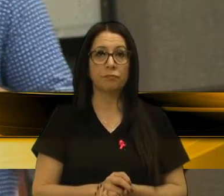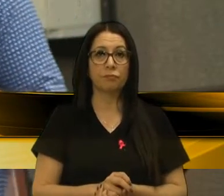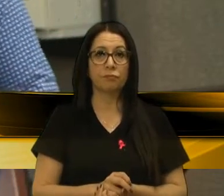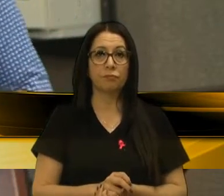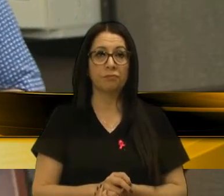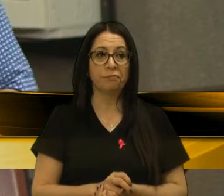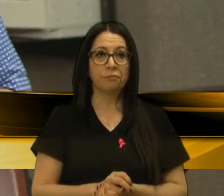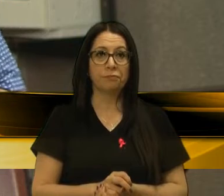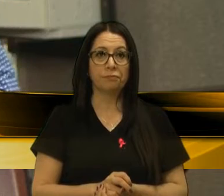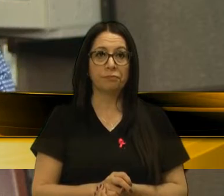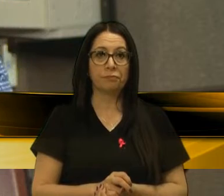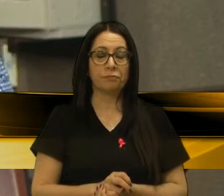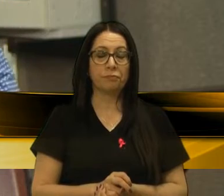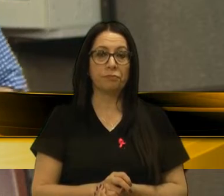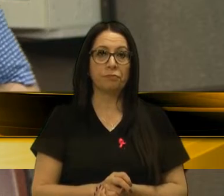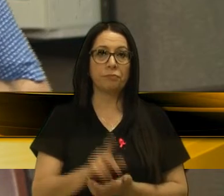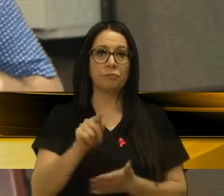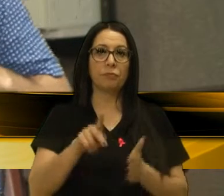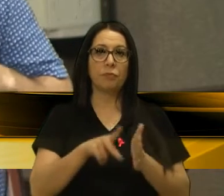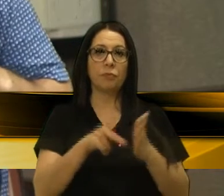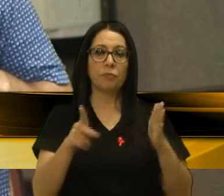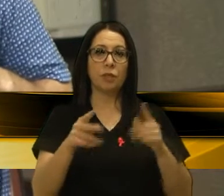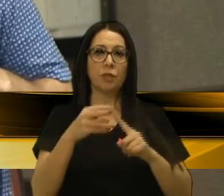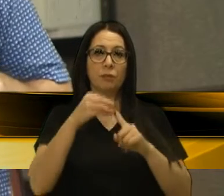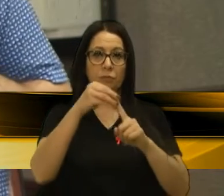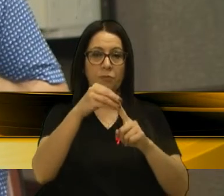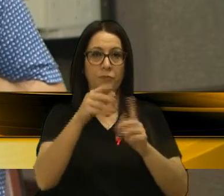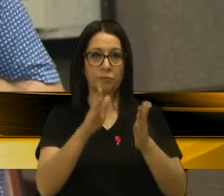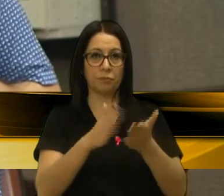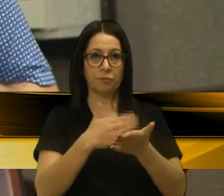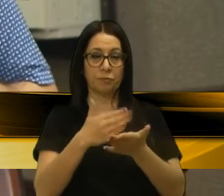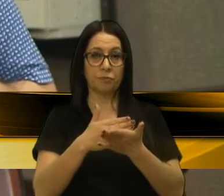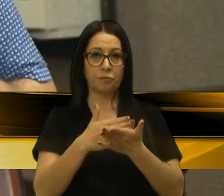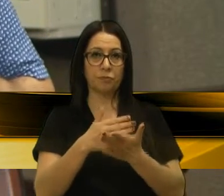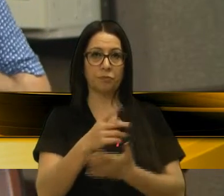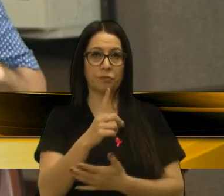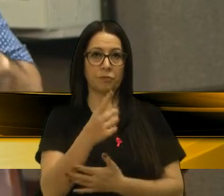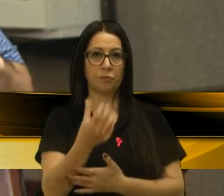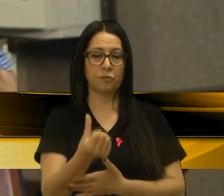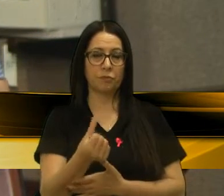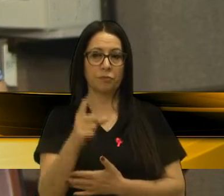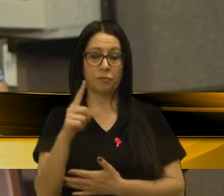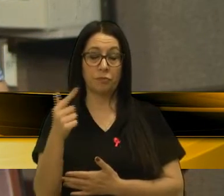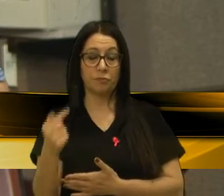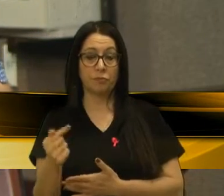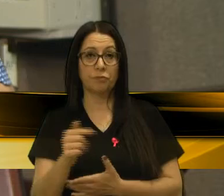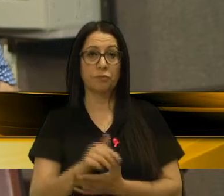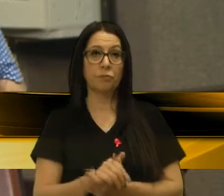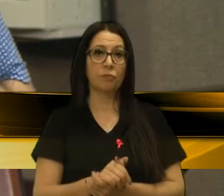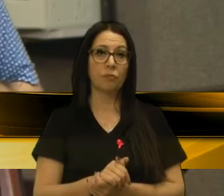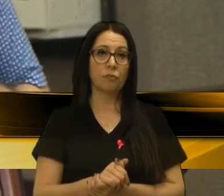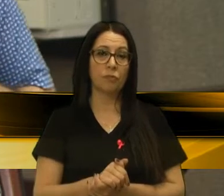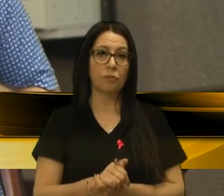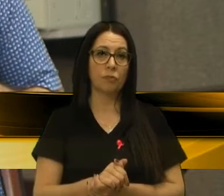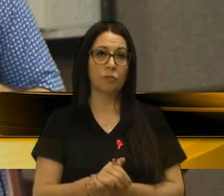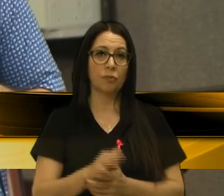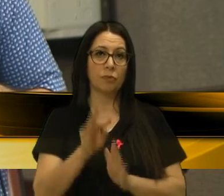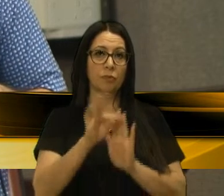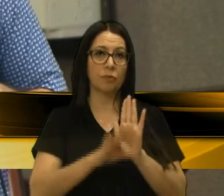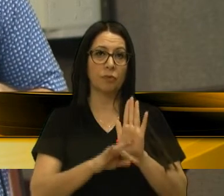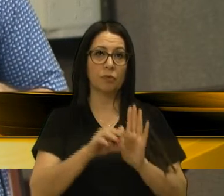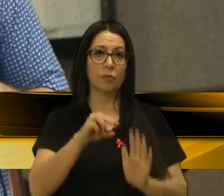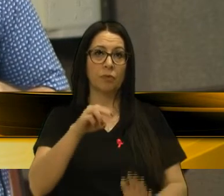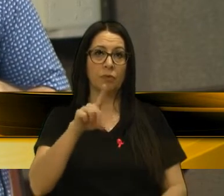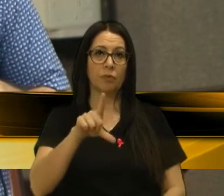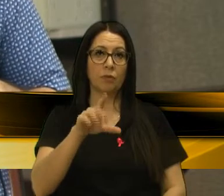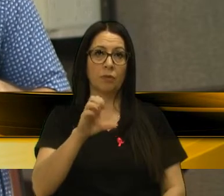Mas o que o jornal destacou na página 16 e 17, matéria do Leonardo Lopes,